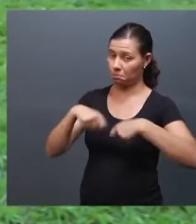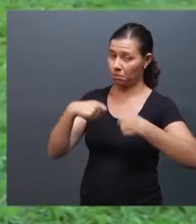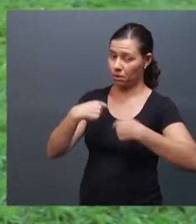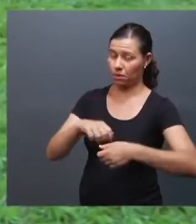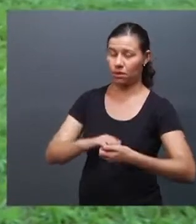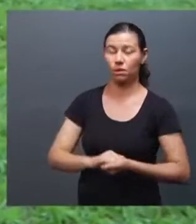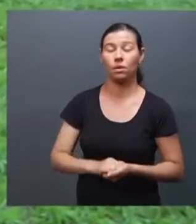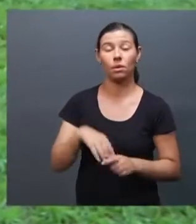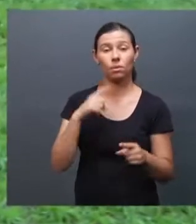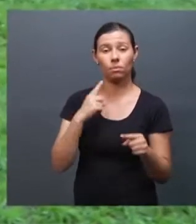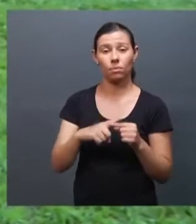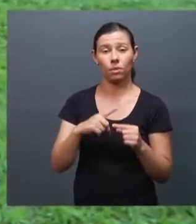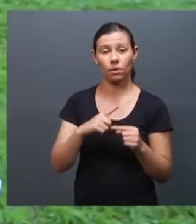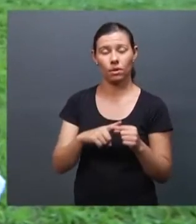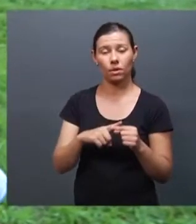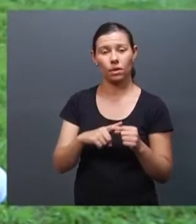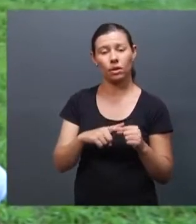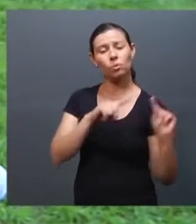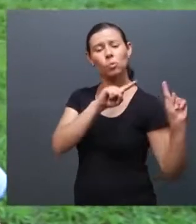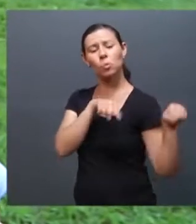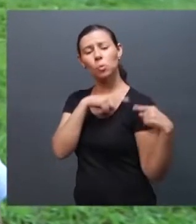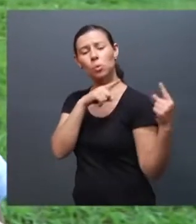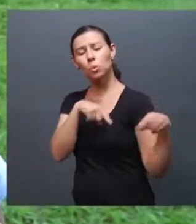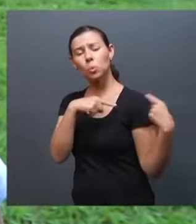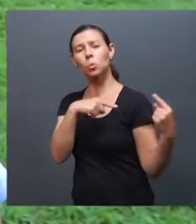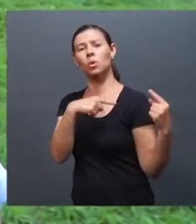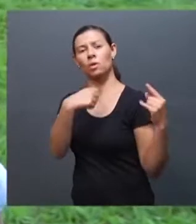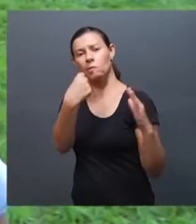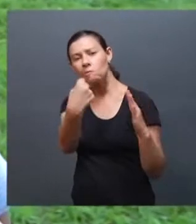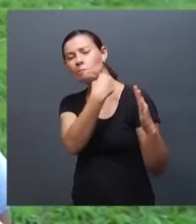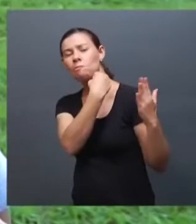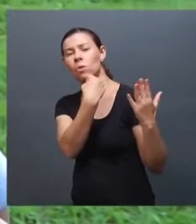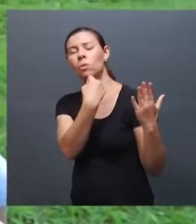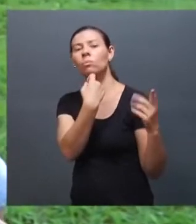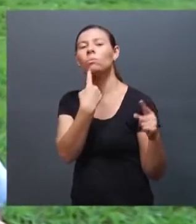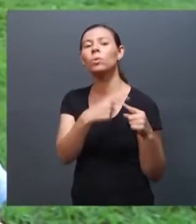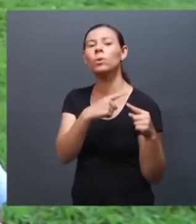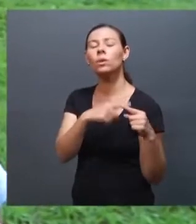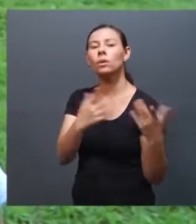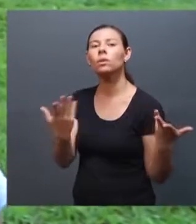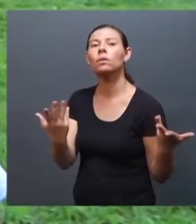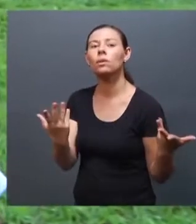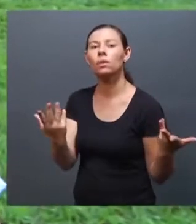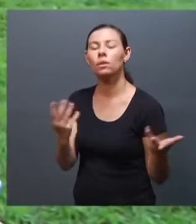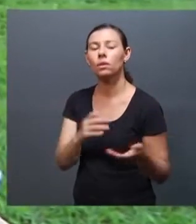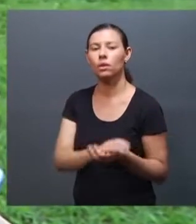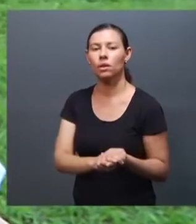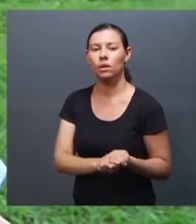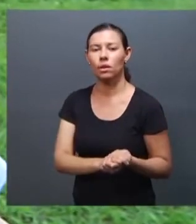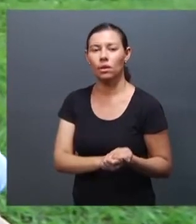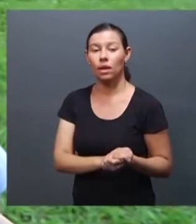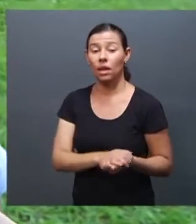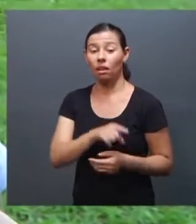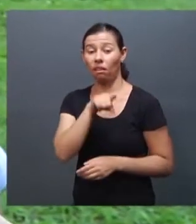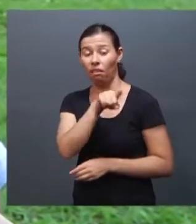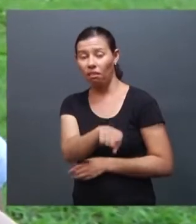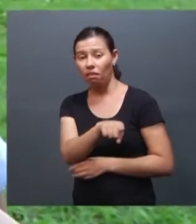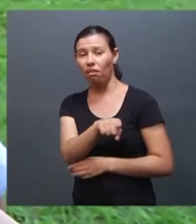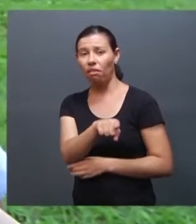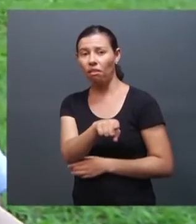Porque, por qual motivo que eles estão batendo na gente? Por qual moral que eles têm para